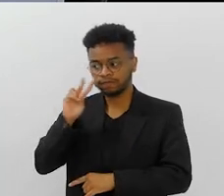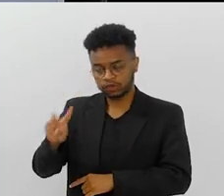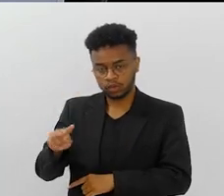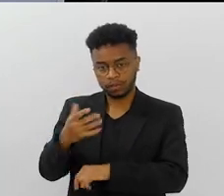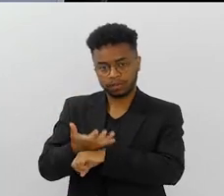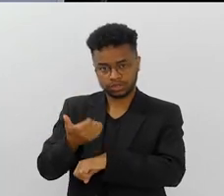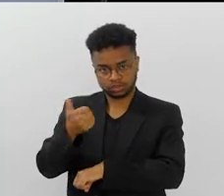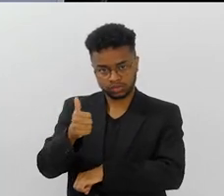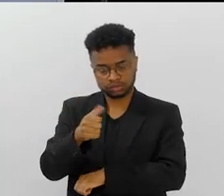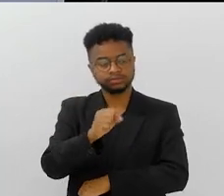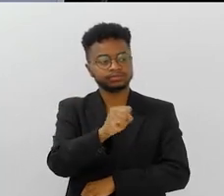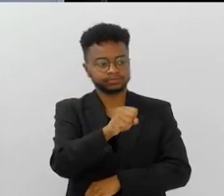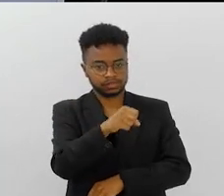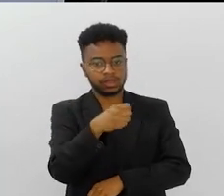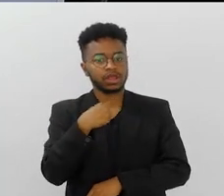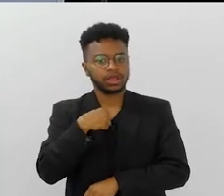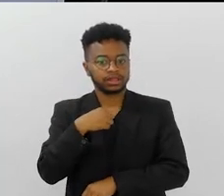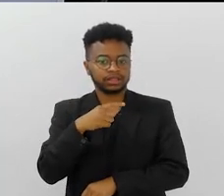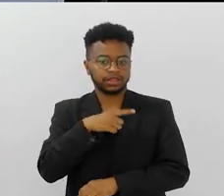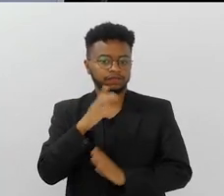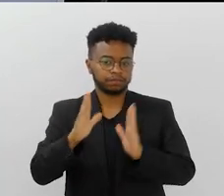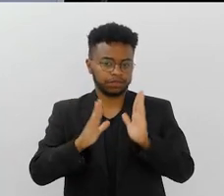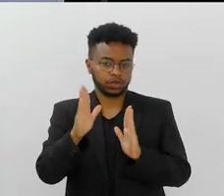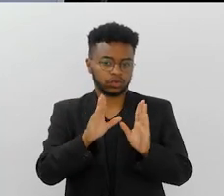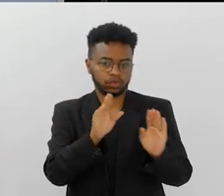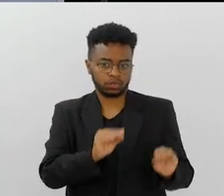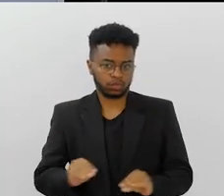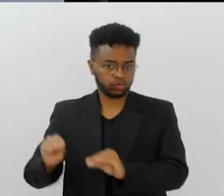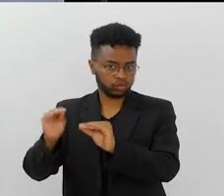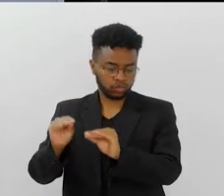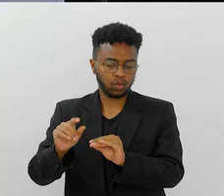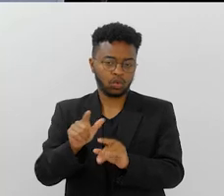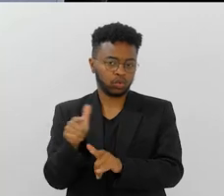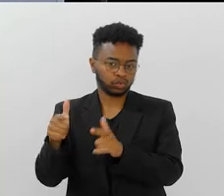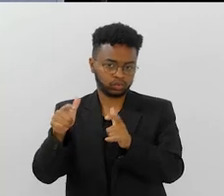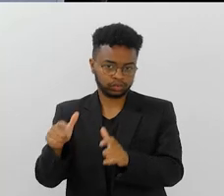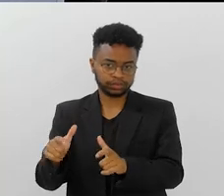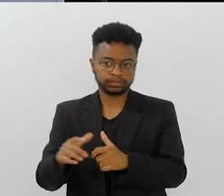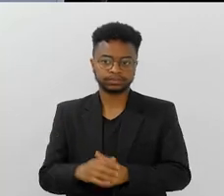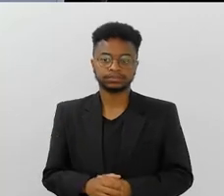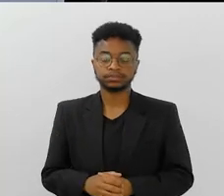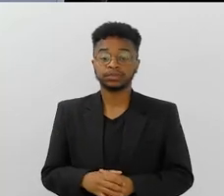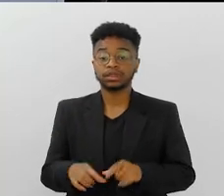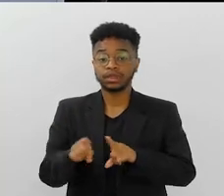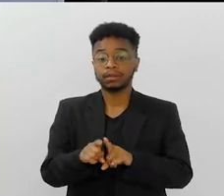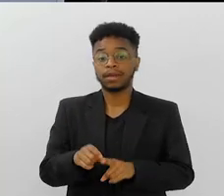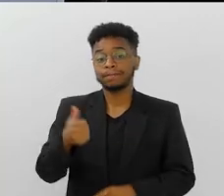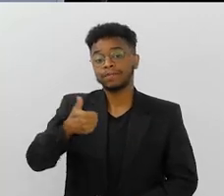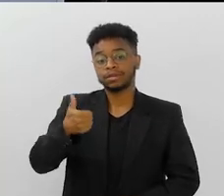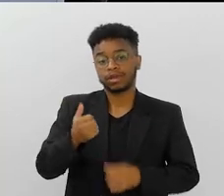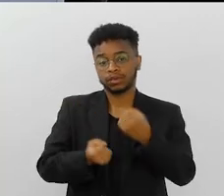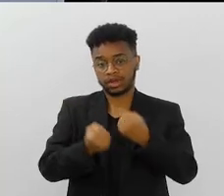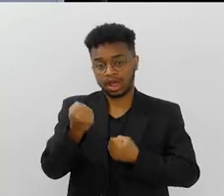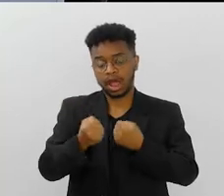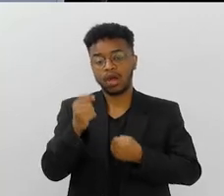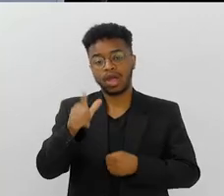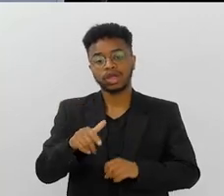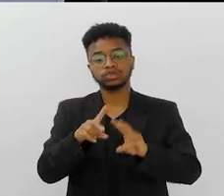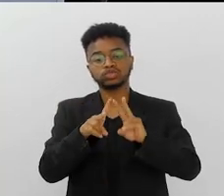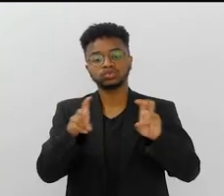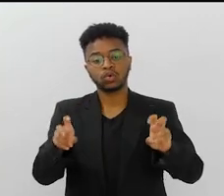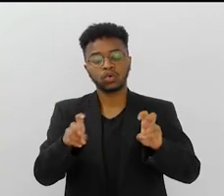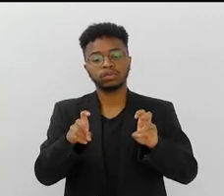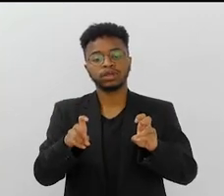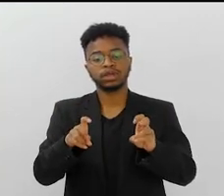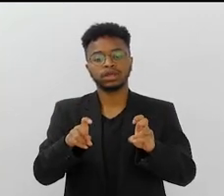o barracão da Praça, onde? Sim. No meio do processo já fizemos a mudança para o barracão da Praça. O Abre Alas, da Beja Flor naquele ano, que eram os bichos do jogo, porque era um